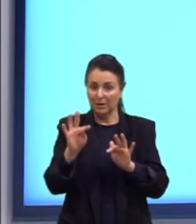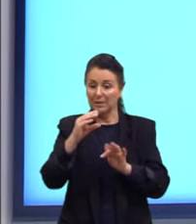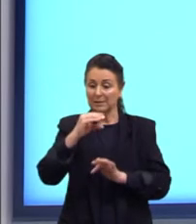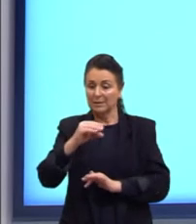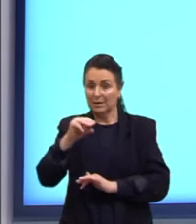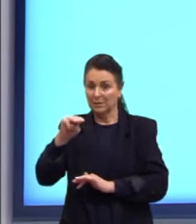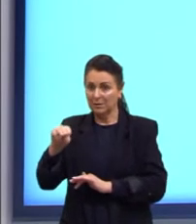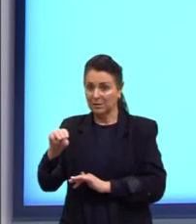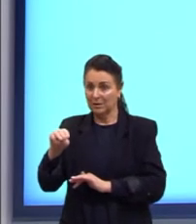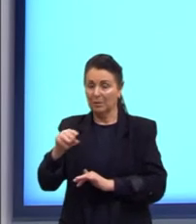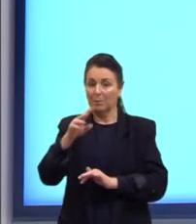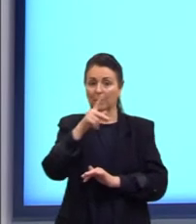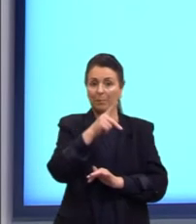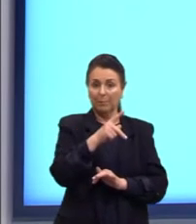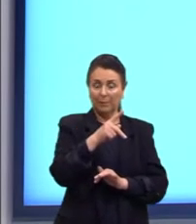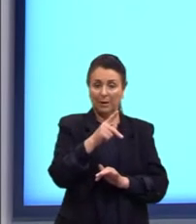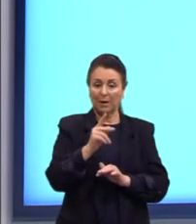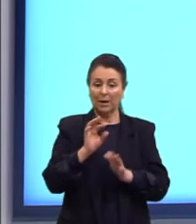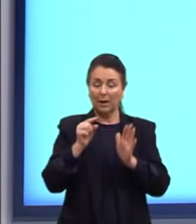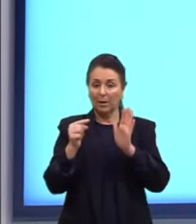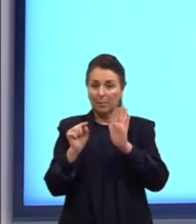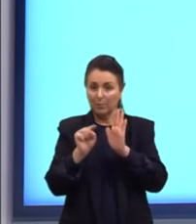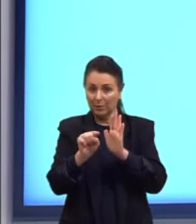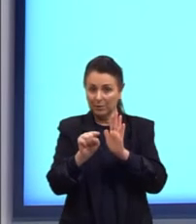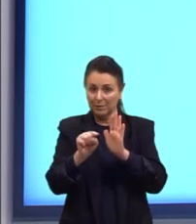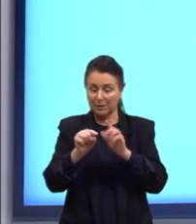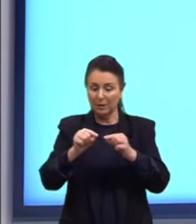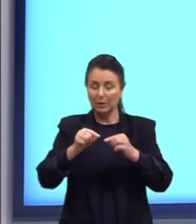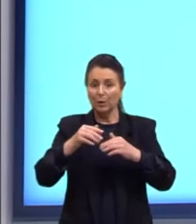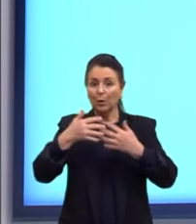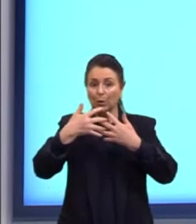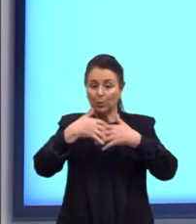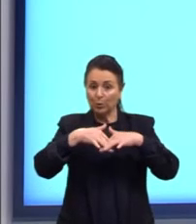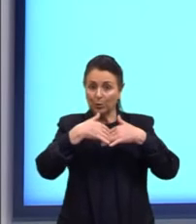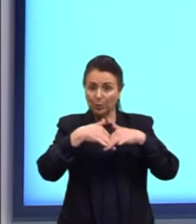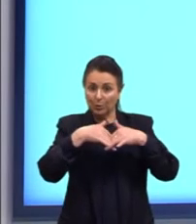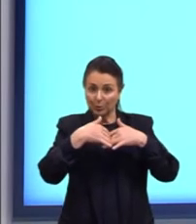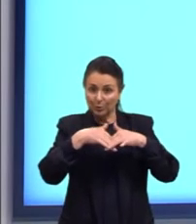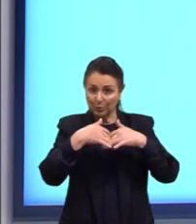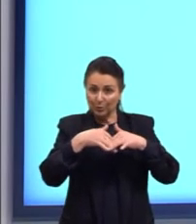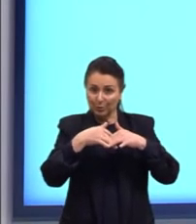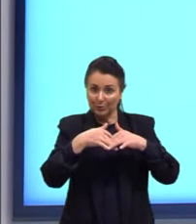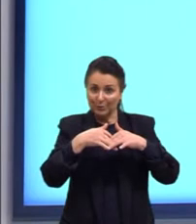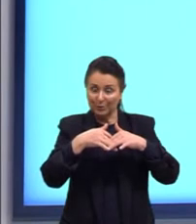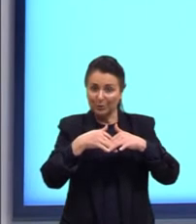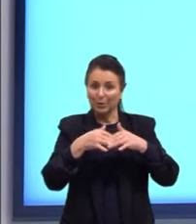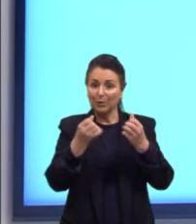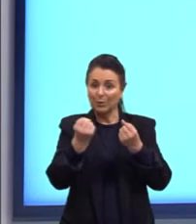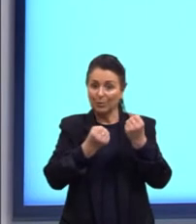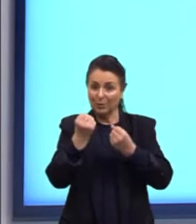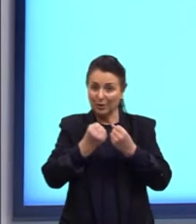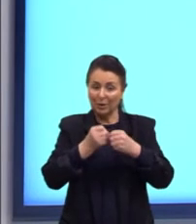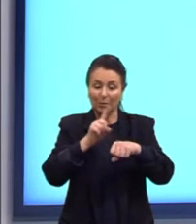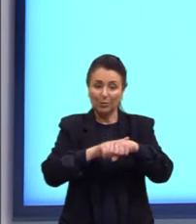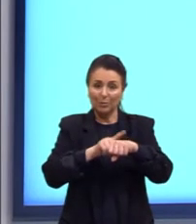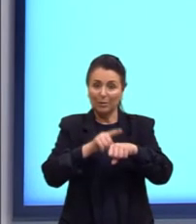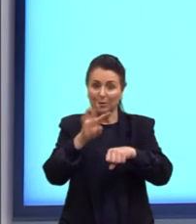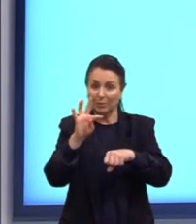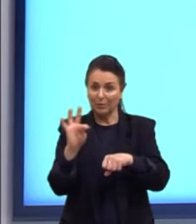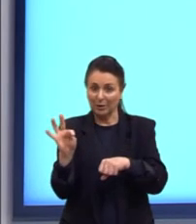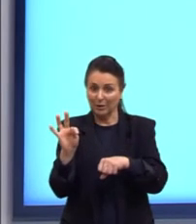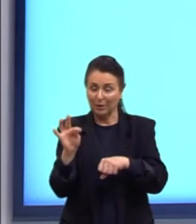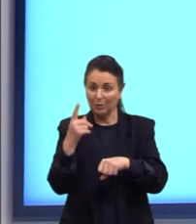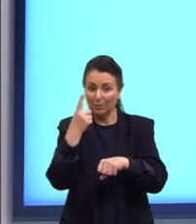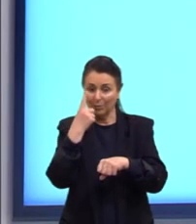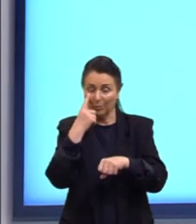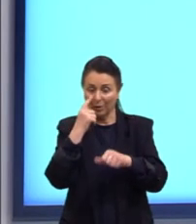que P é a posição da cabeça do pistão do motor de um carro em um instante T conforme ilustra a figura.